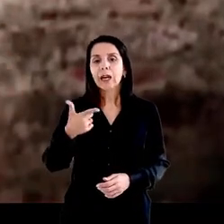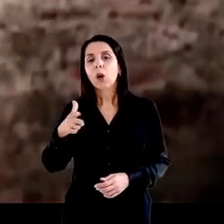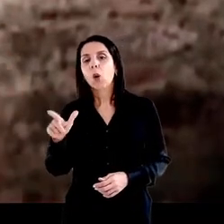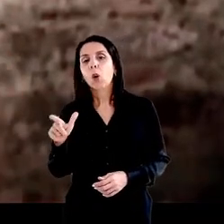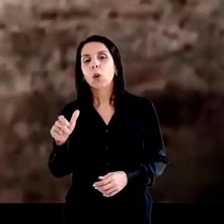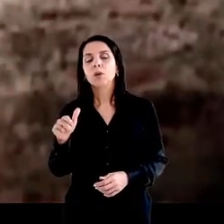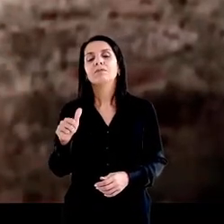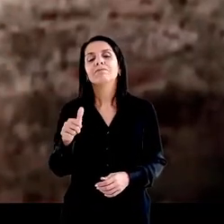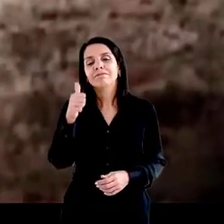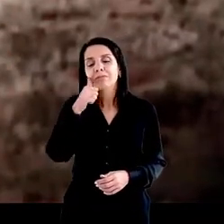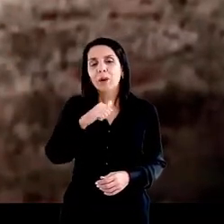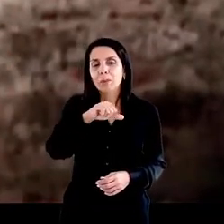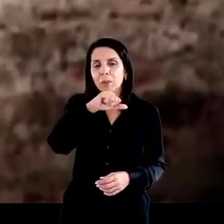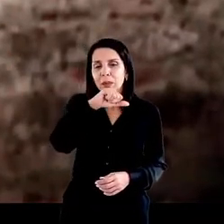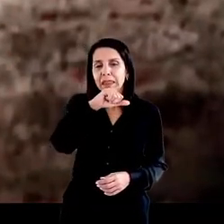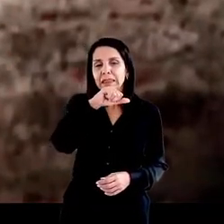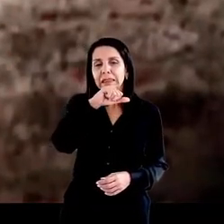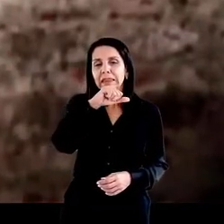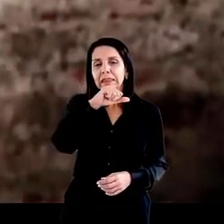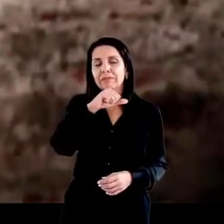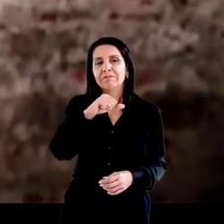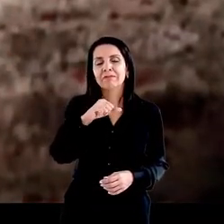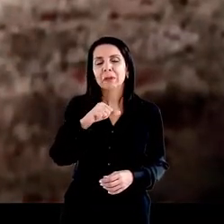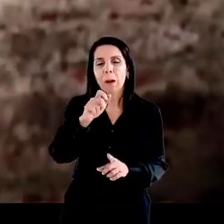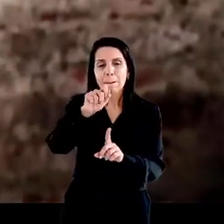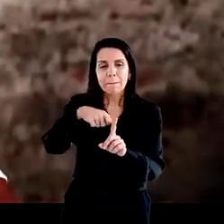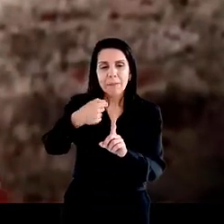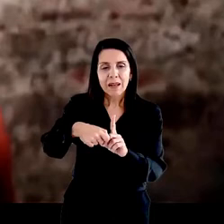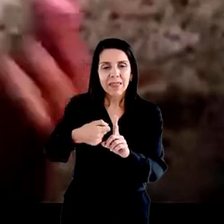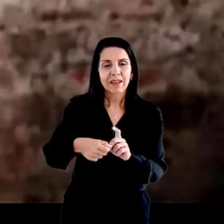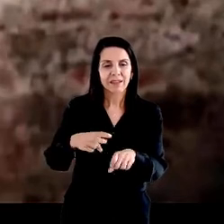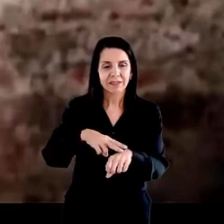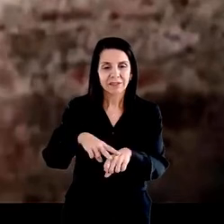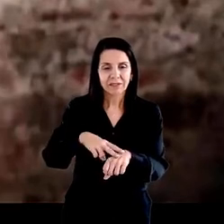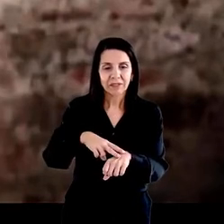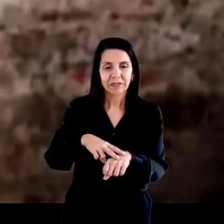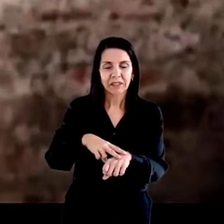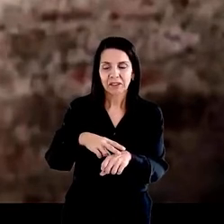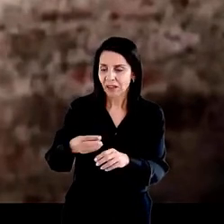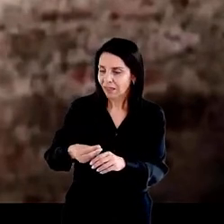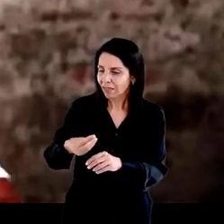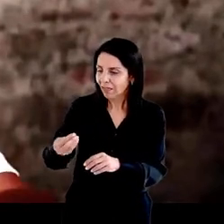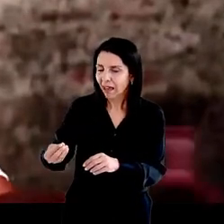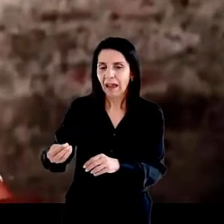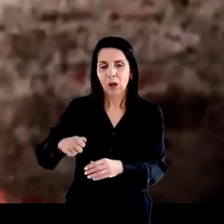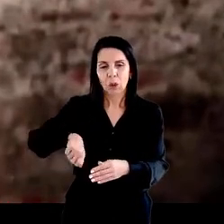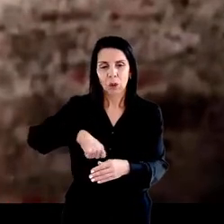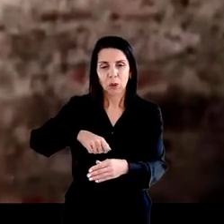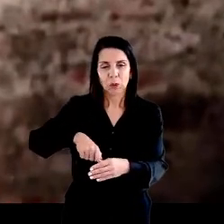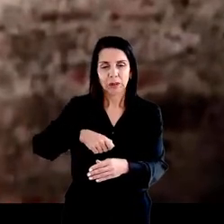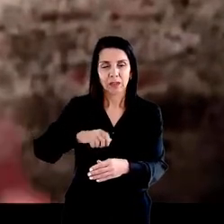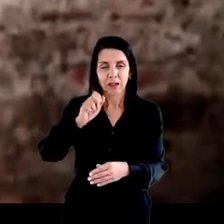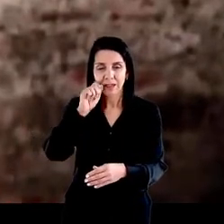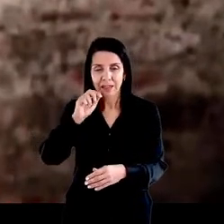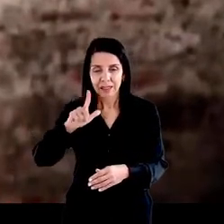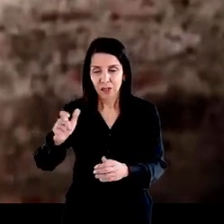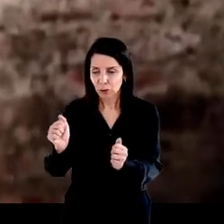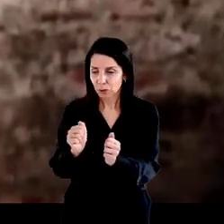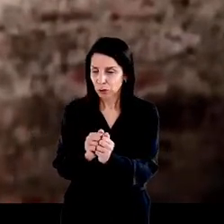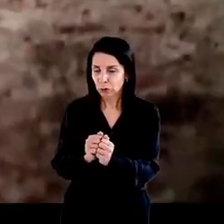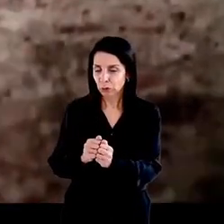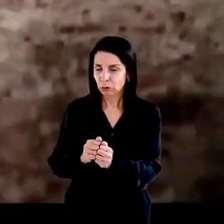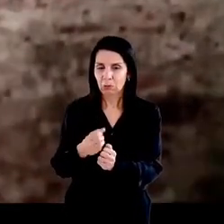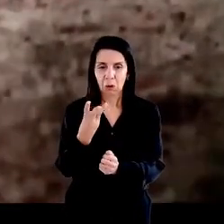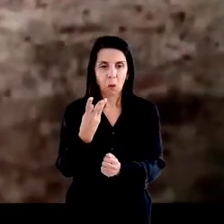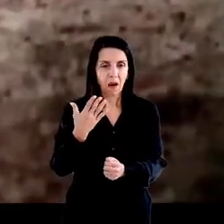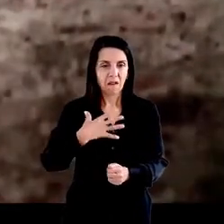verde e cozinhou na água e sal e estava dando para essas crianças, quatro, cinco crianças. Entendeu?